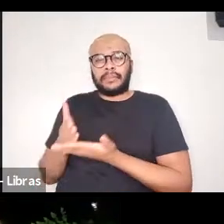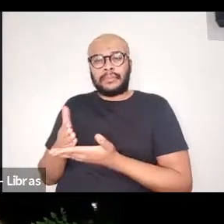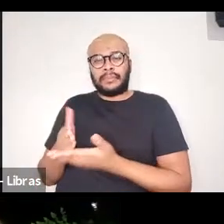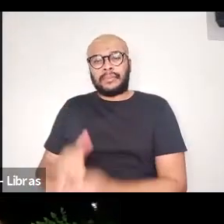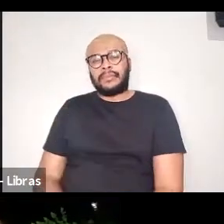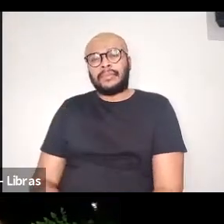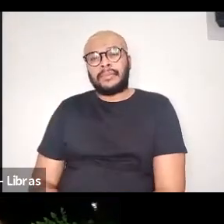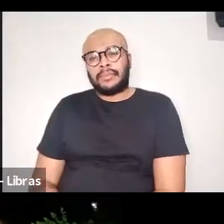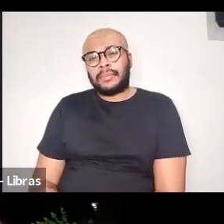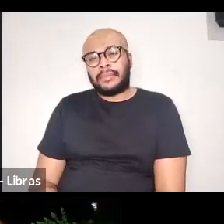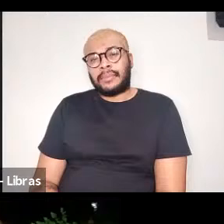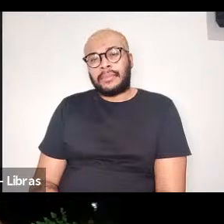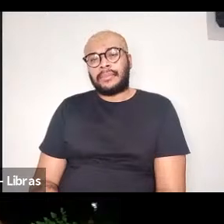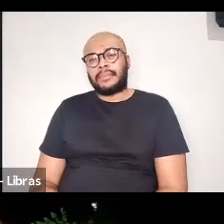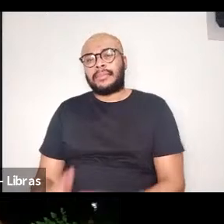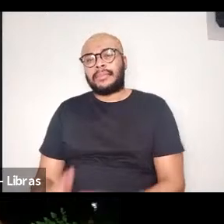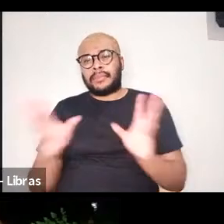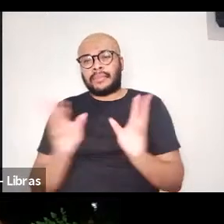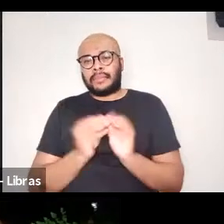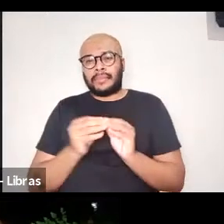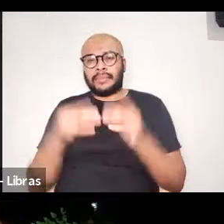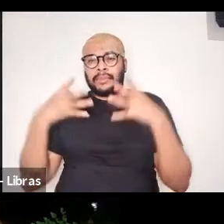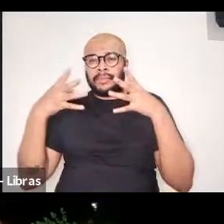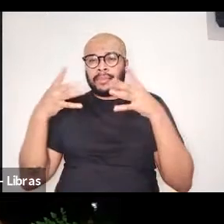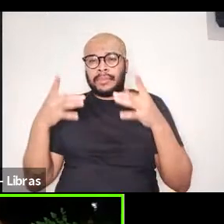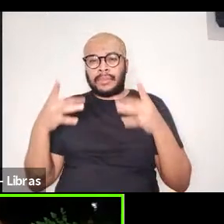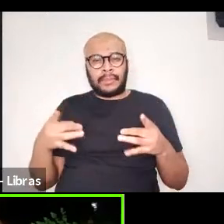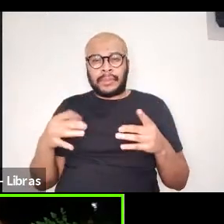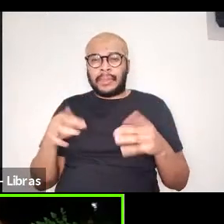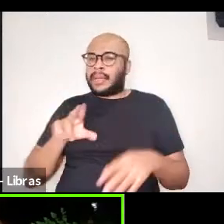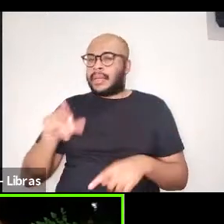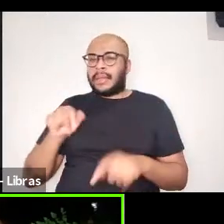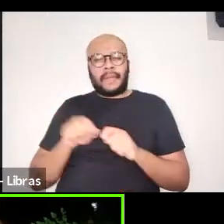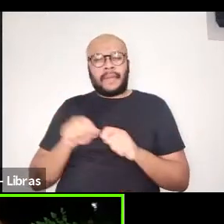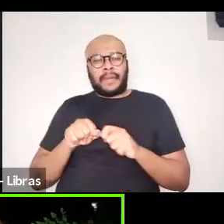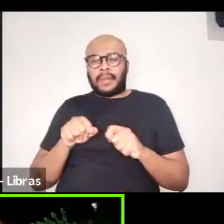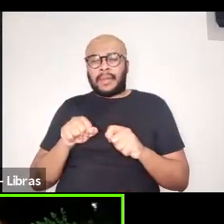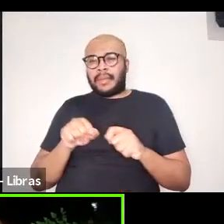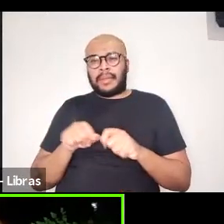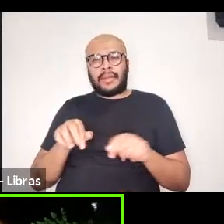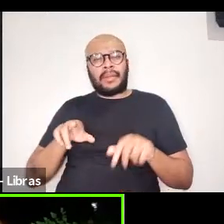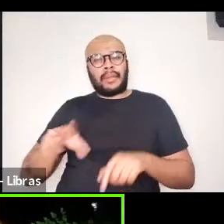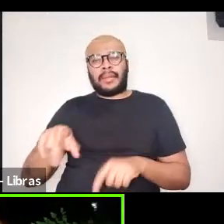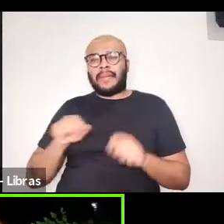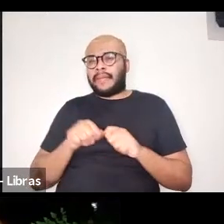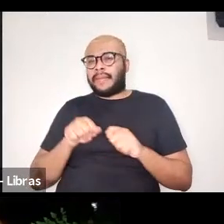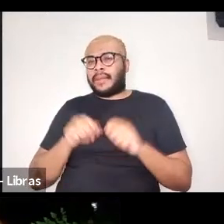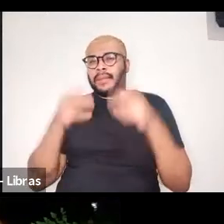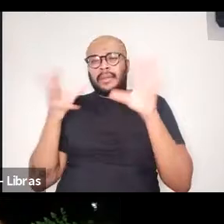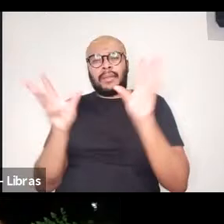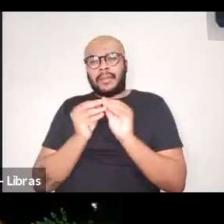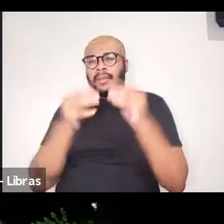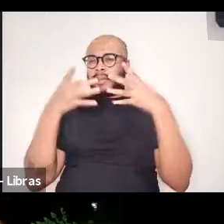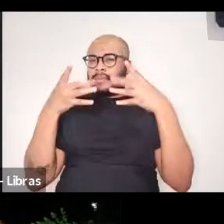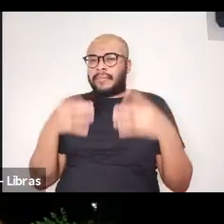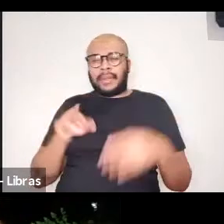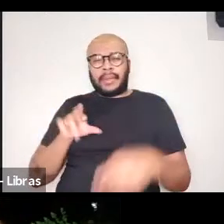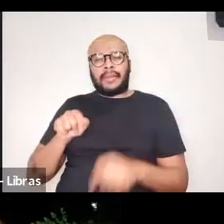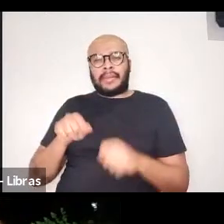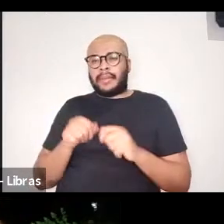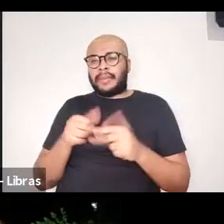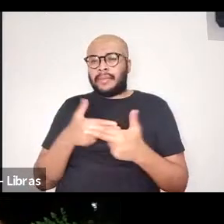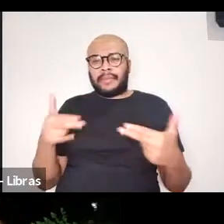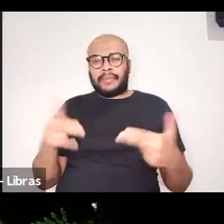recebem livros desse estilo. Editoras, dessas editoras. E como o Claudio falava,